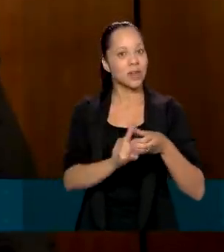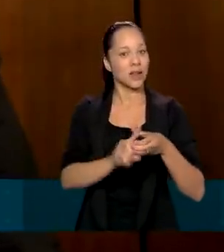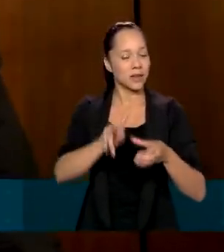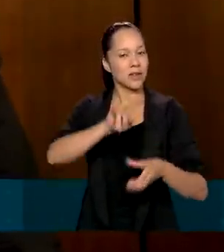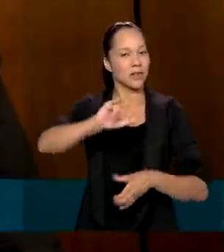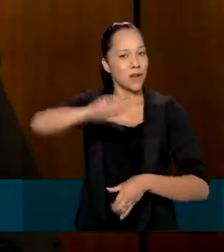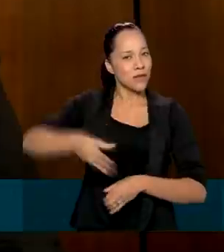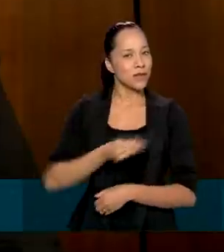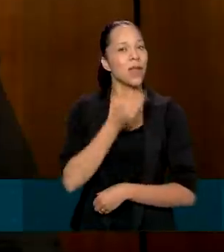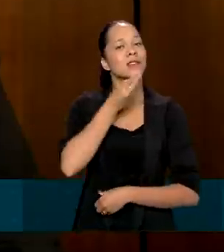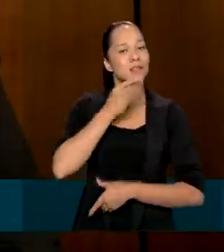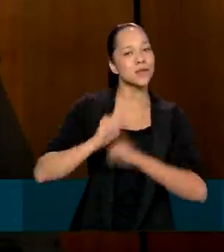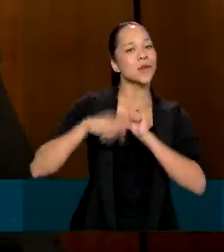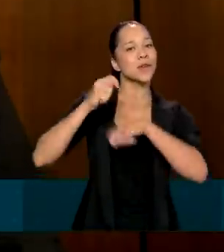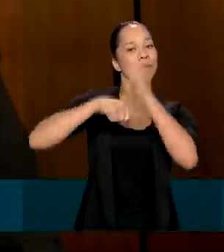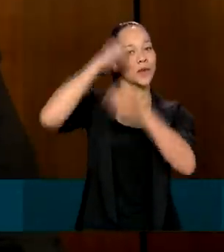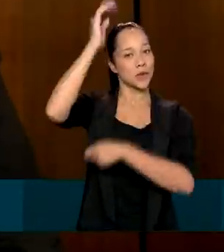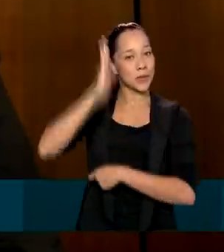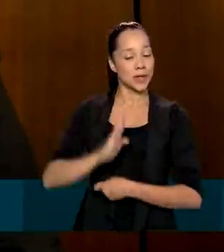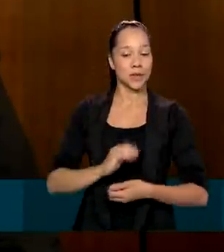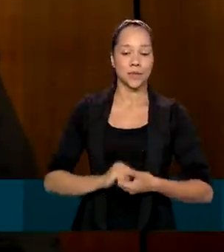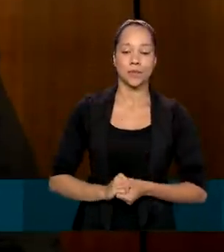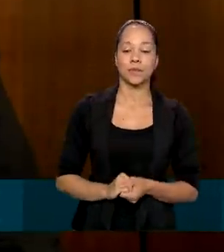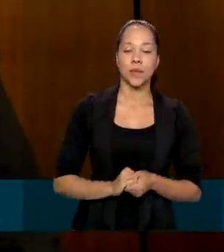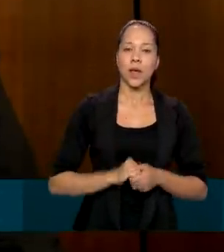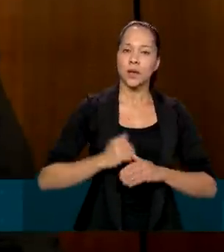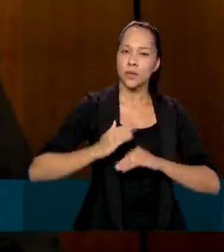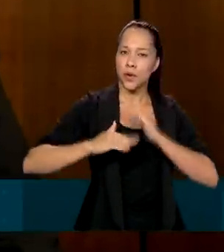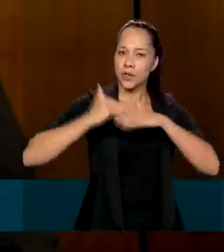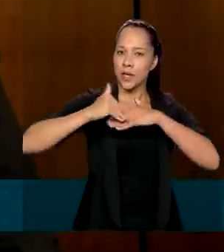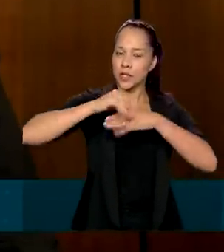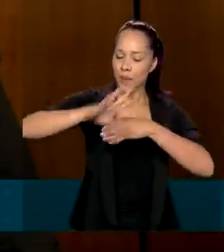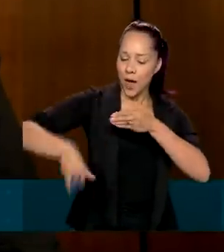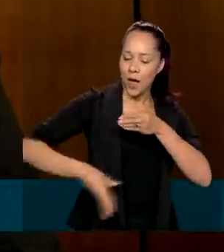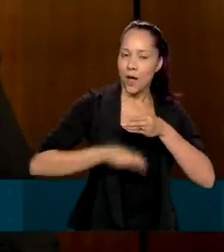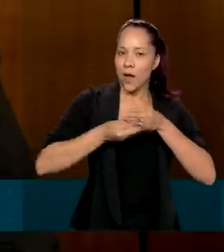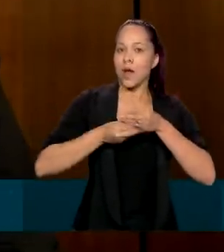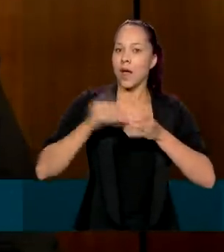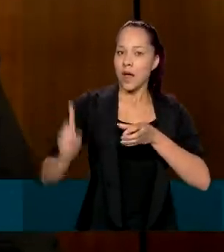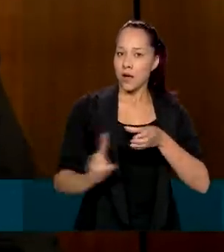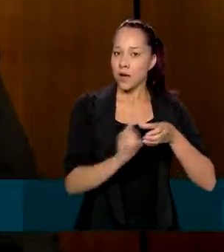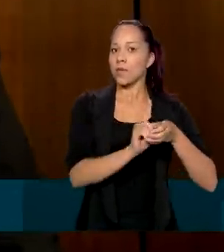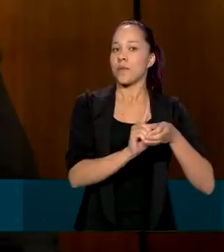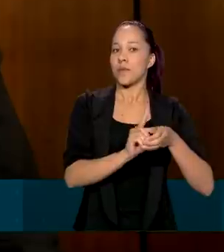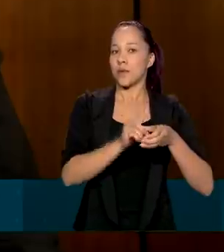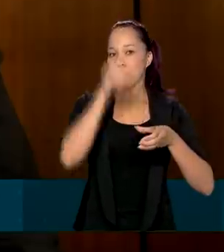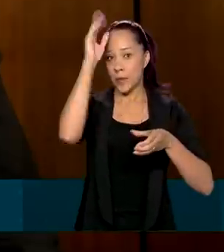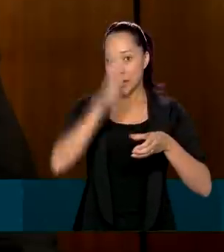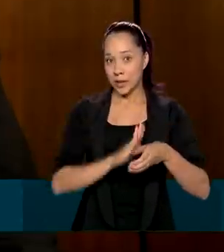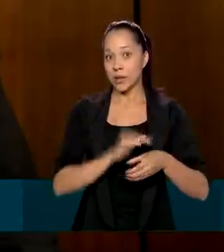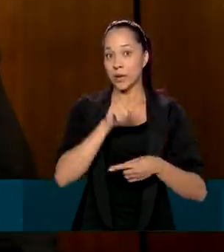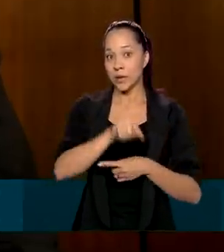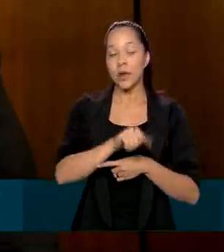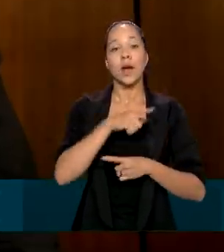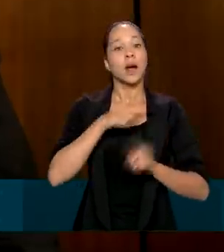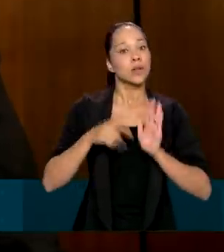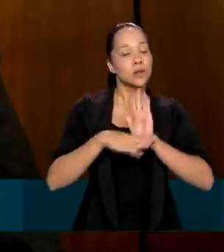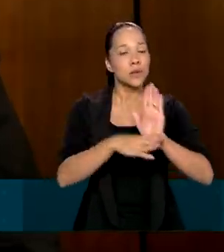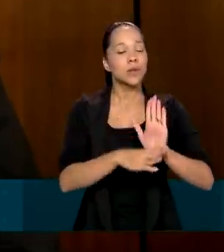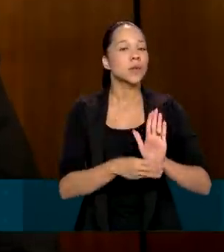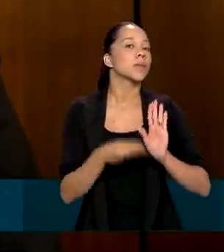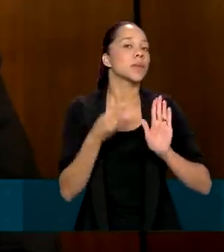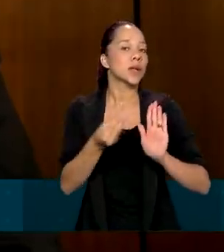vantajoso para a economia do país. O processo para ingresso do Brasil na organização contribui, assim, para a